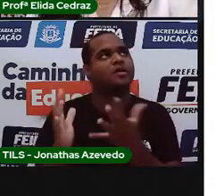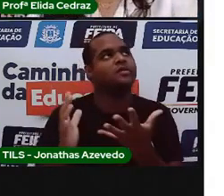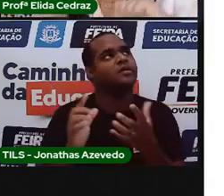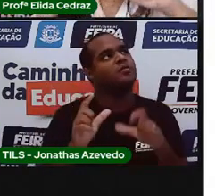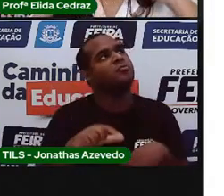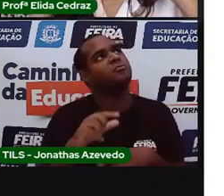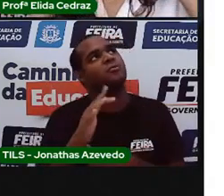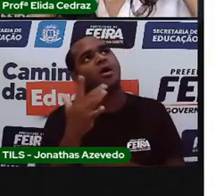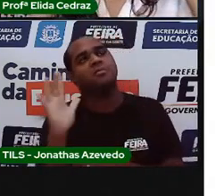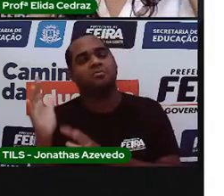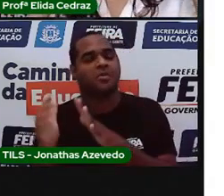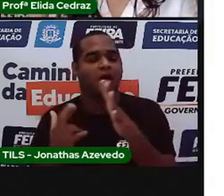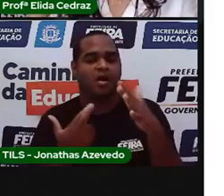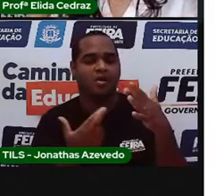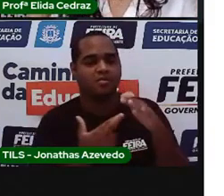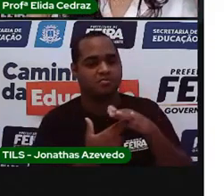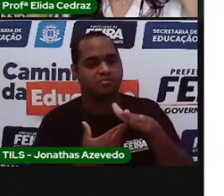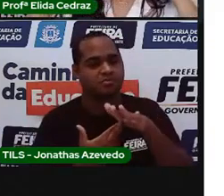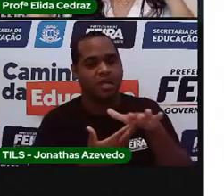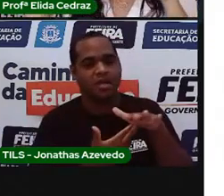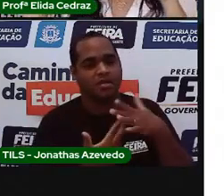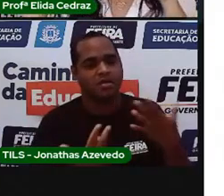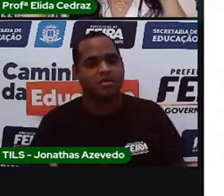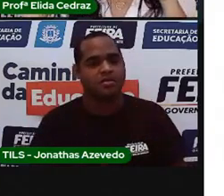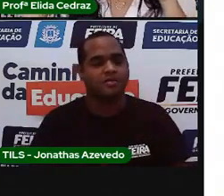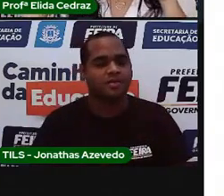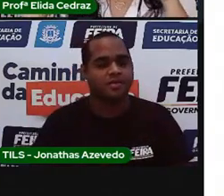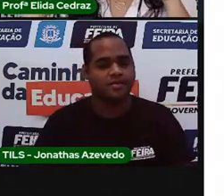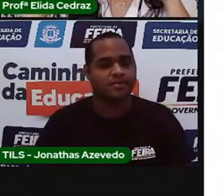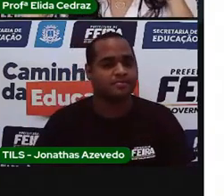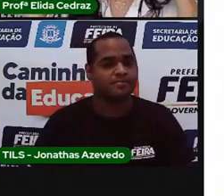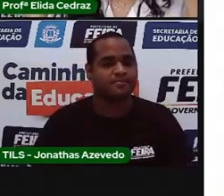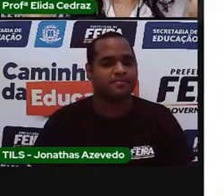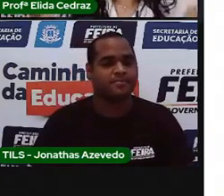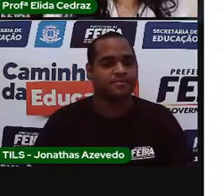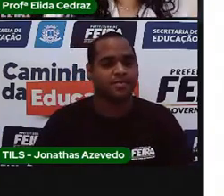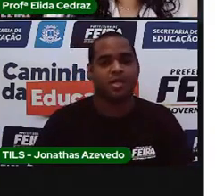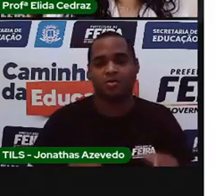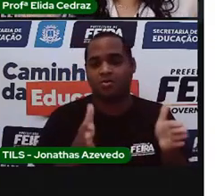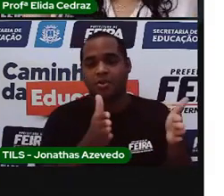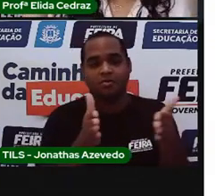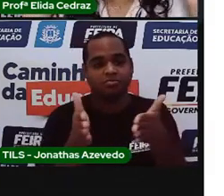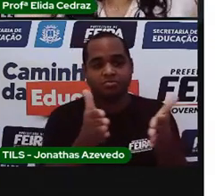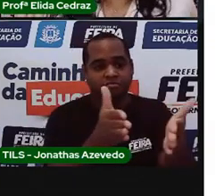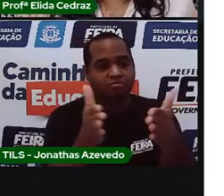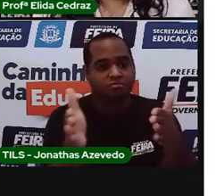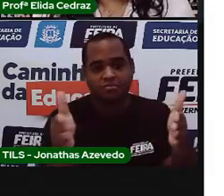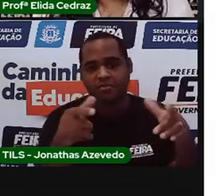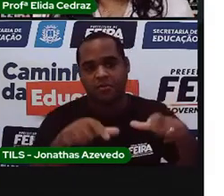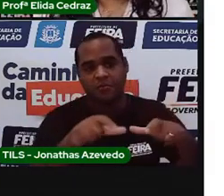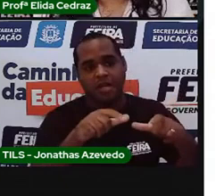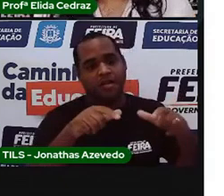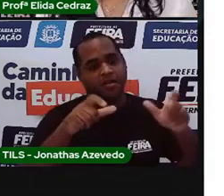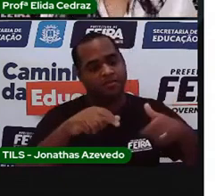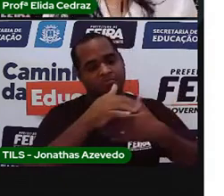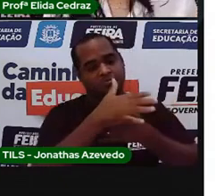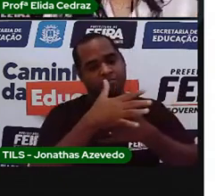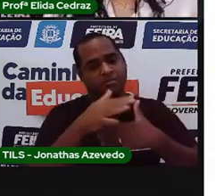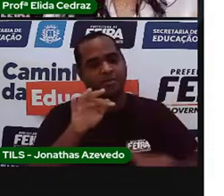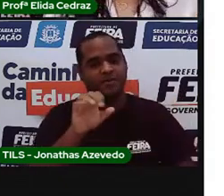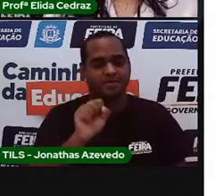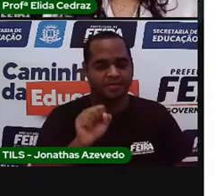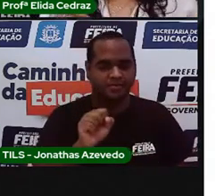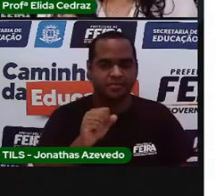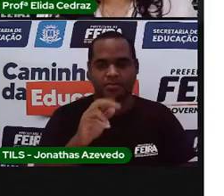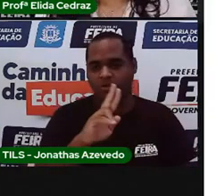parque um rio alguma coisa aqui da cidade você vai